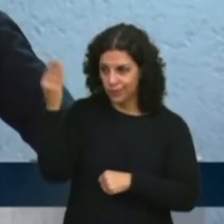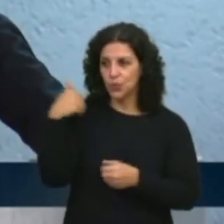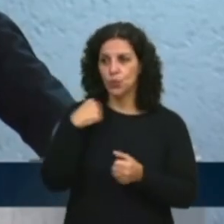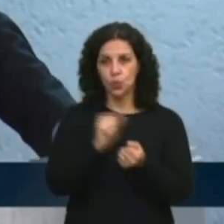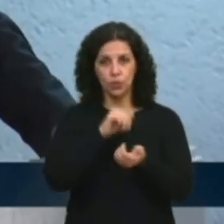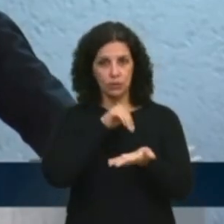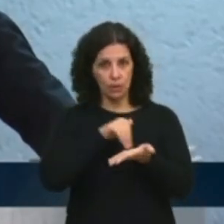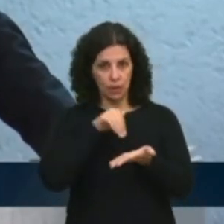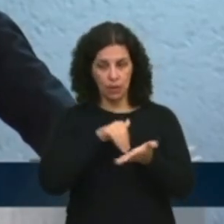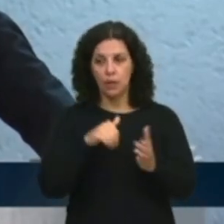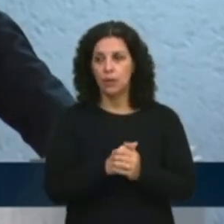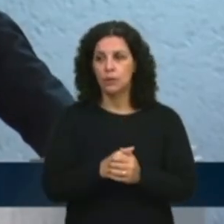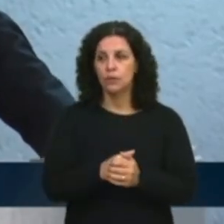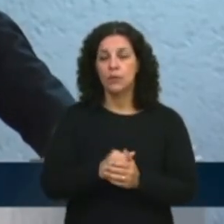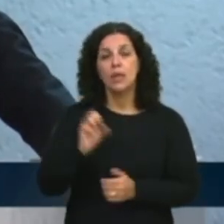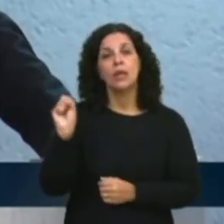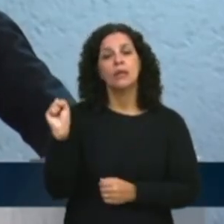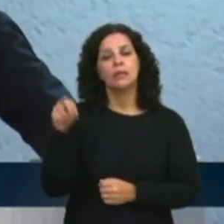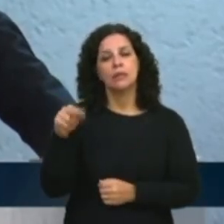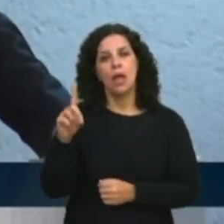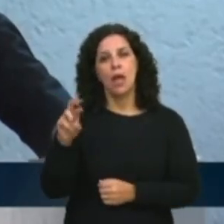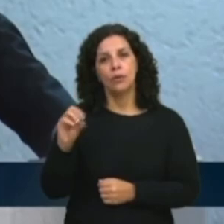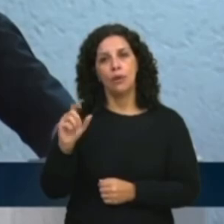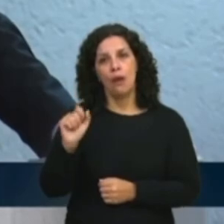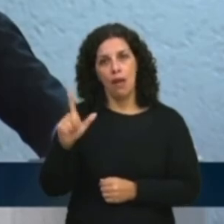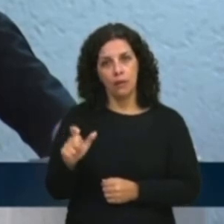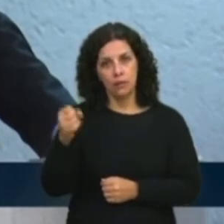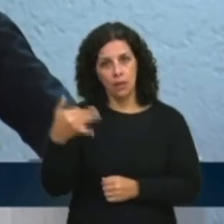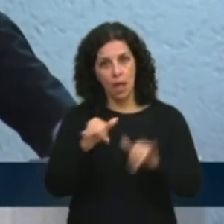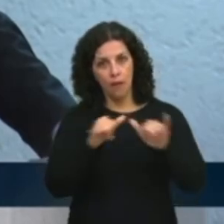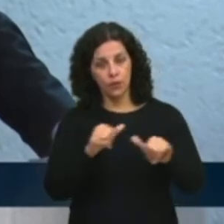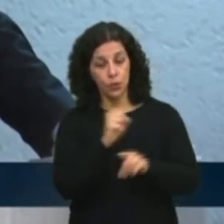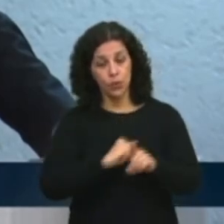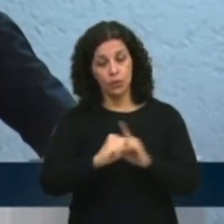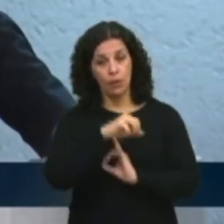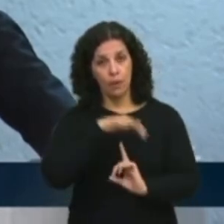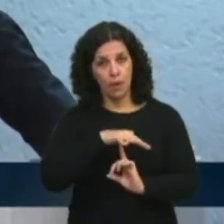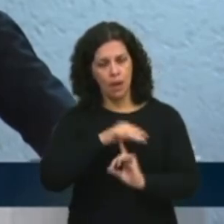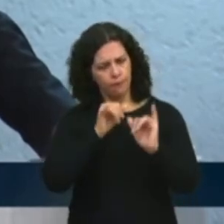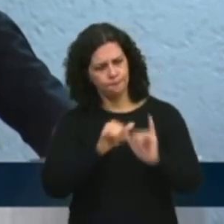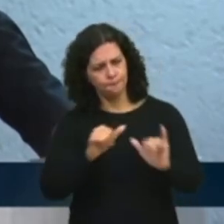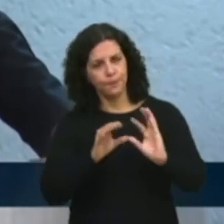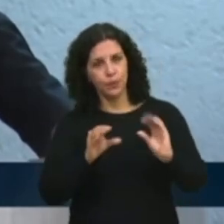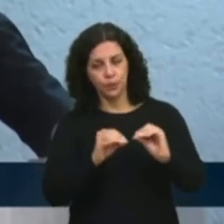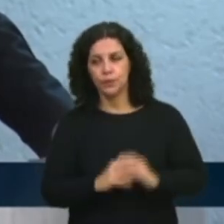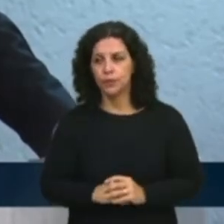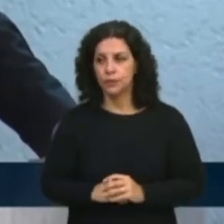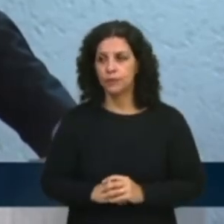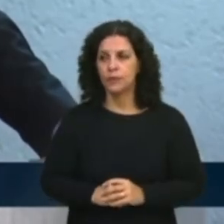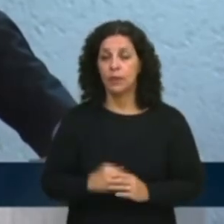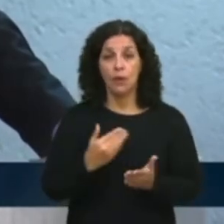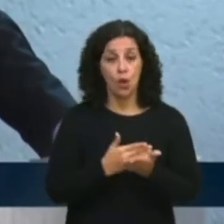secretário do secretário Sandro Alex, ele anunciou para a sociedade paranaense que,